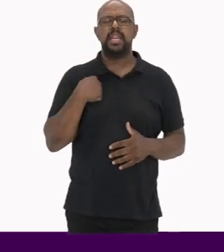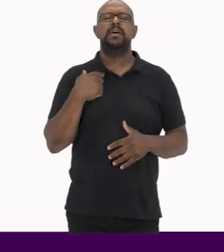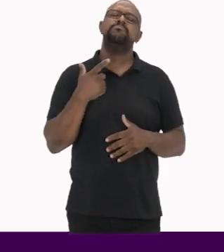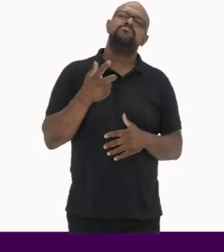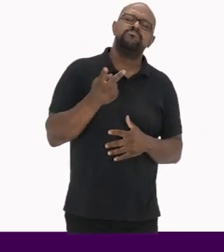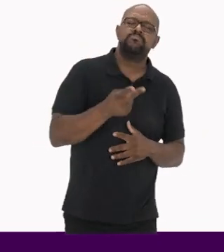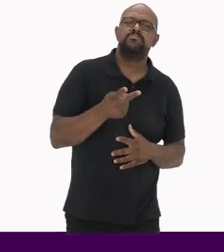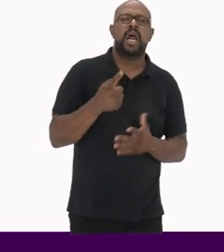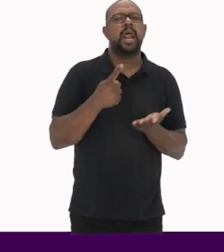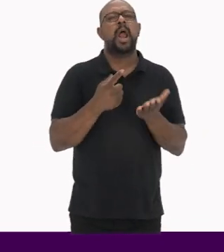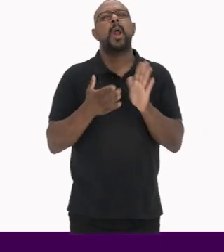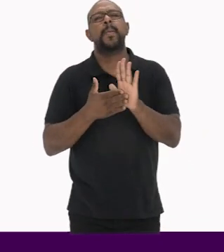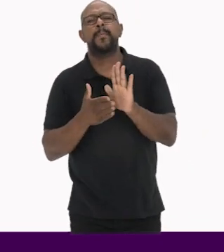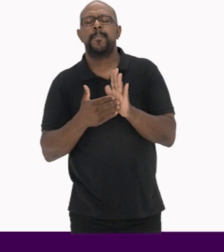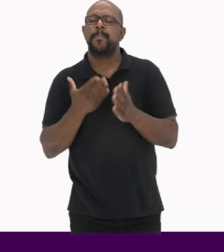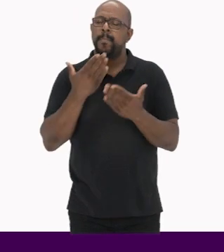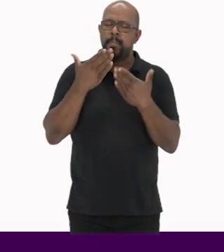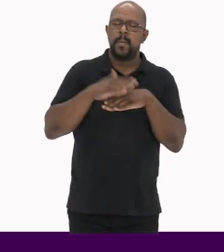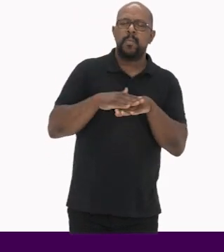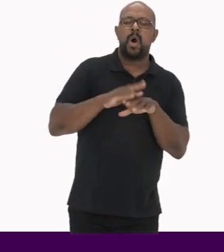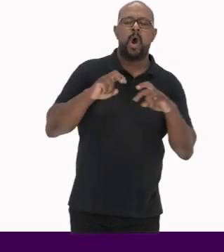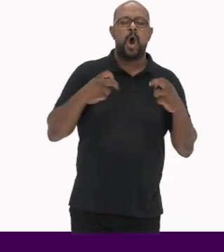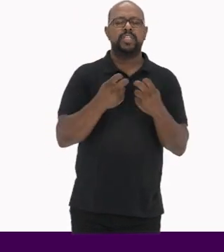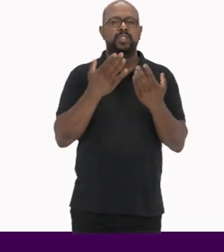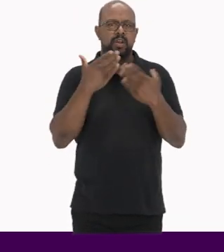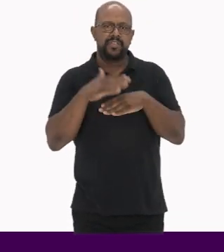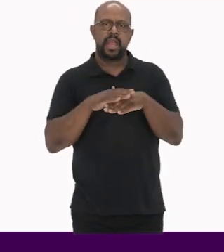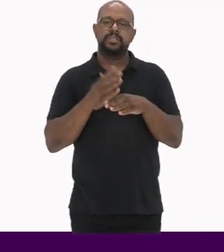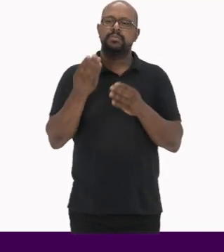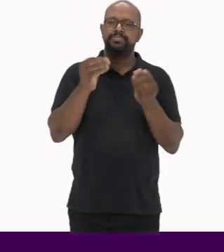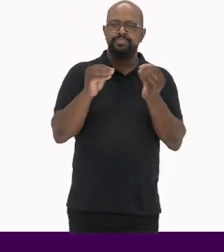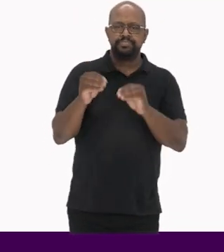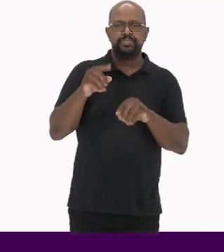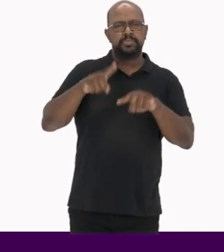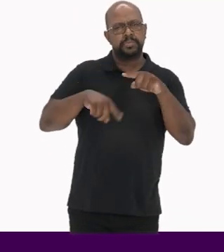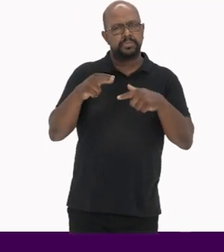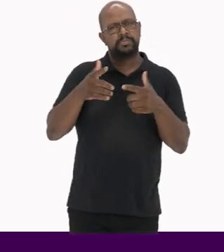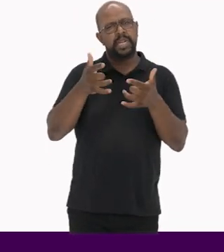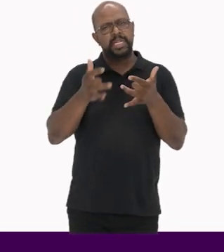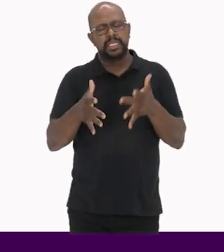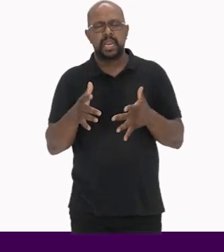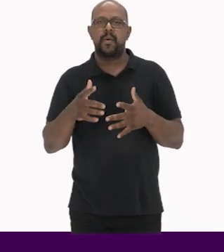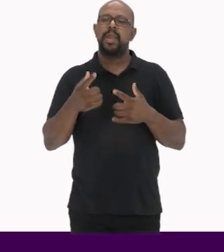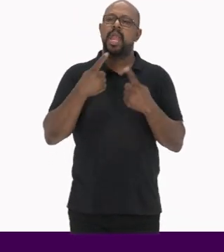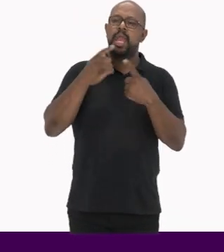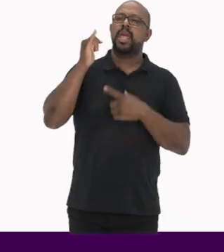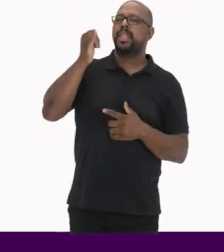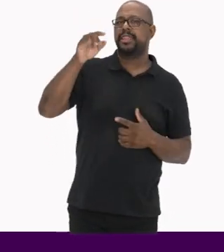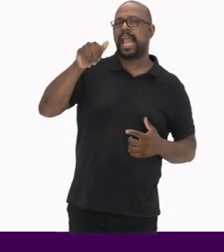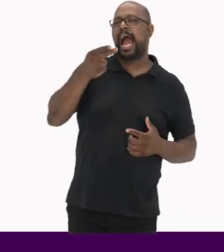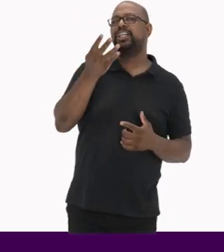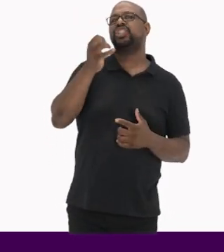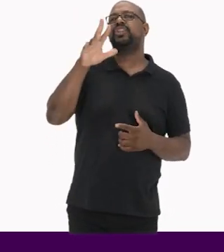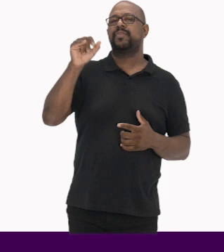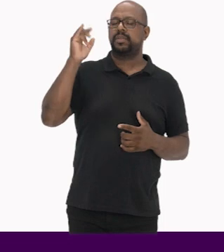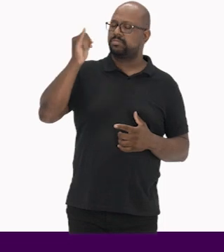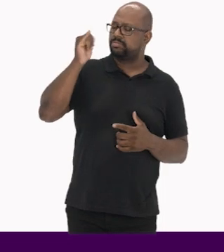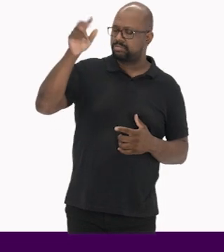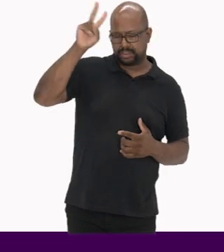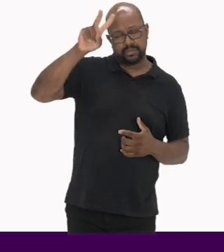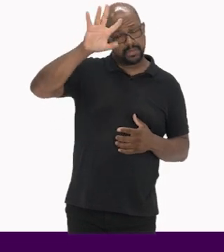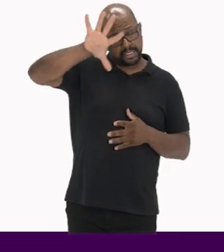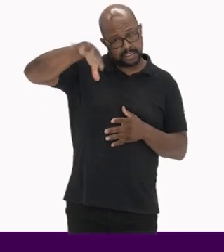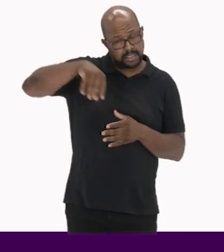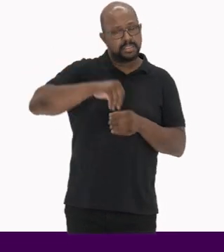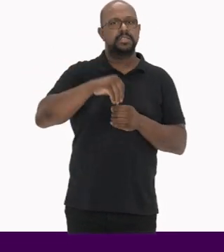propor rodas de conversa no intuito de compor acervos e narrativas Para serem agregadas, inseridas